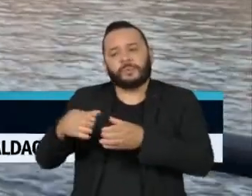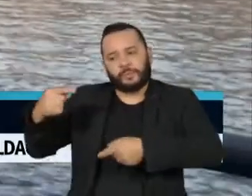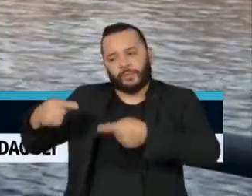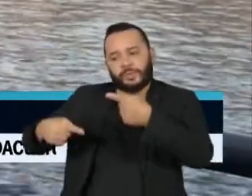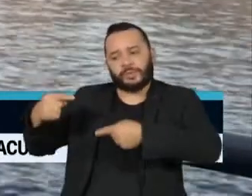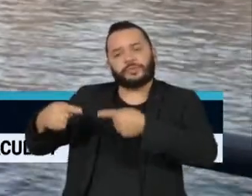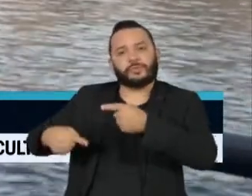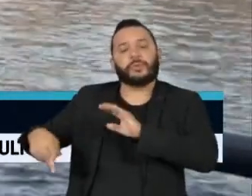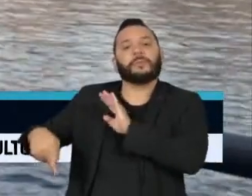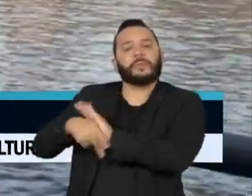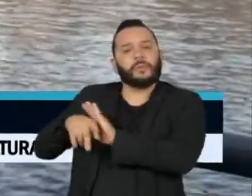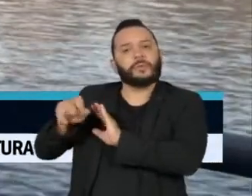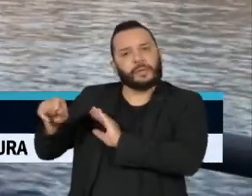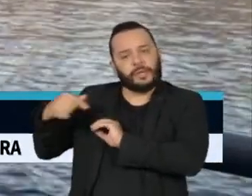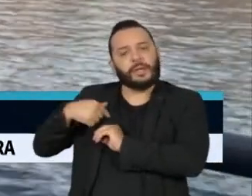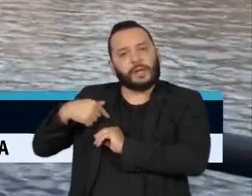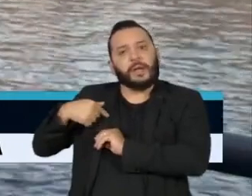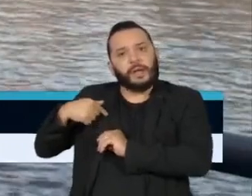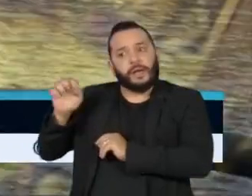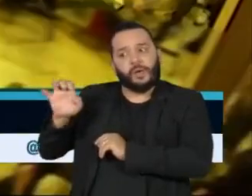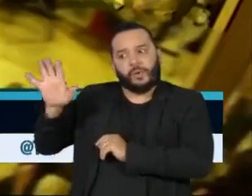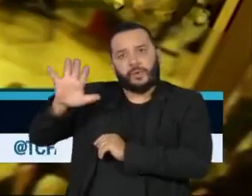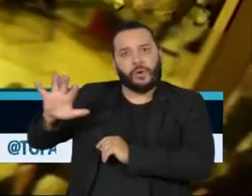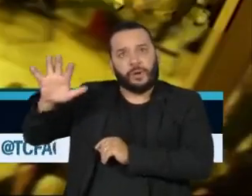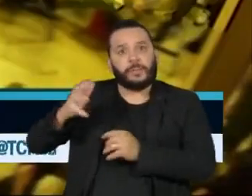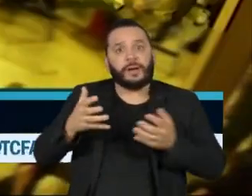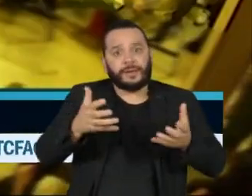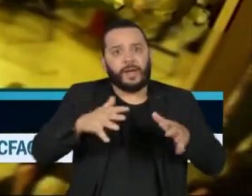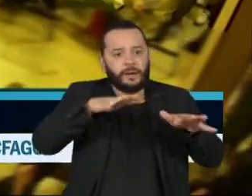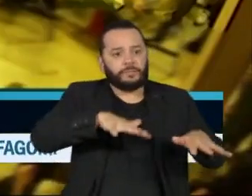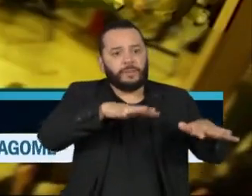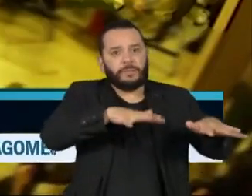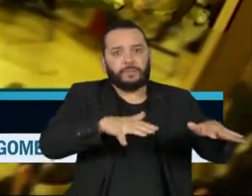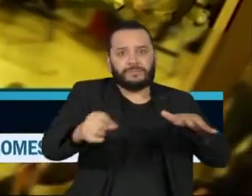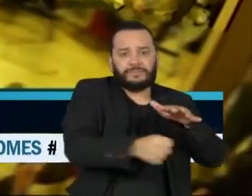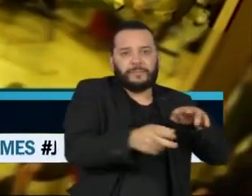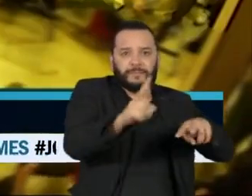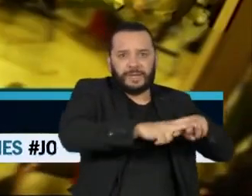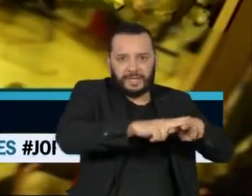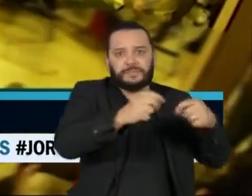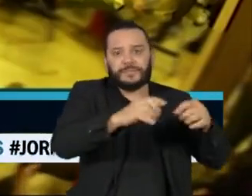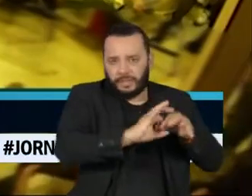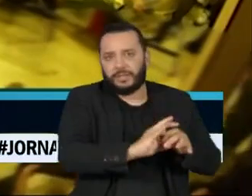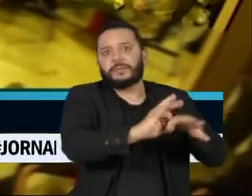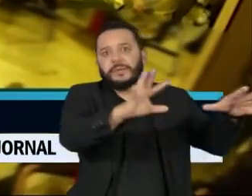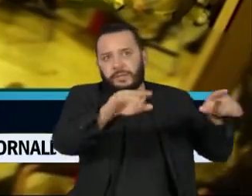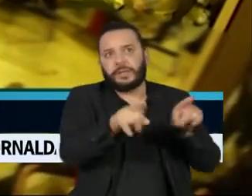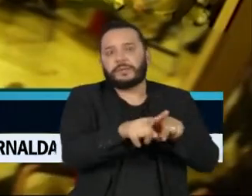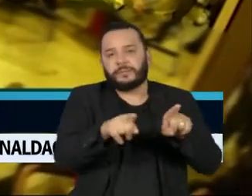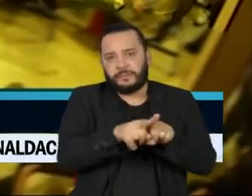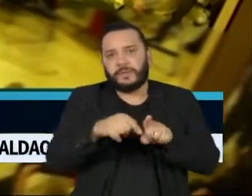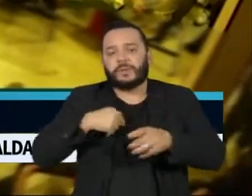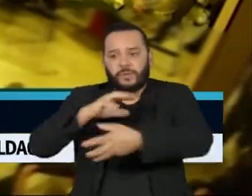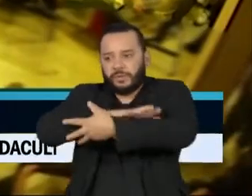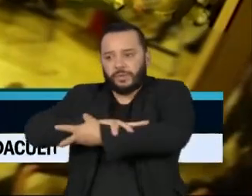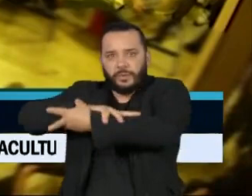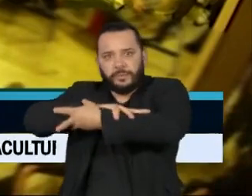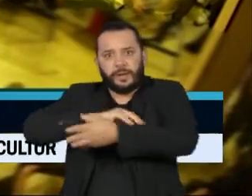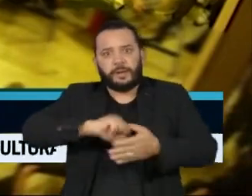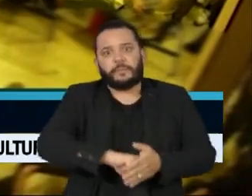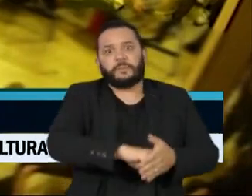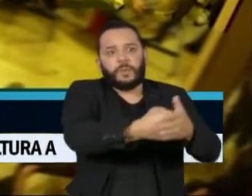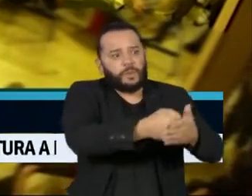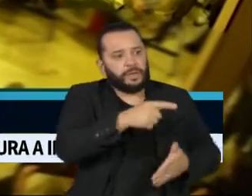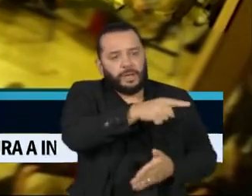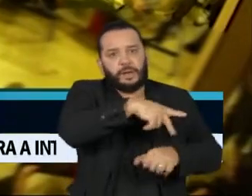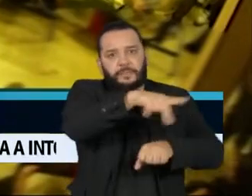imparcial à libertação dos manifestantes, além de reivindicar que a União Europeia imponha sanções contra as